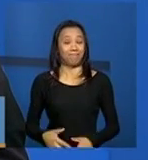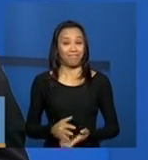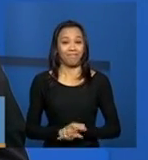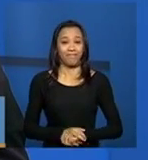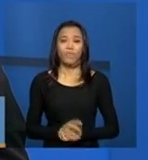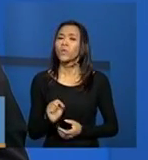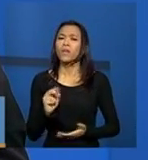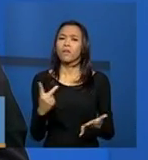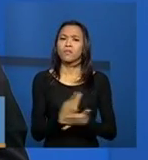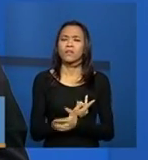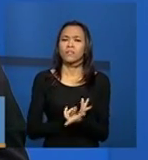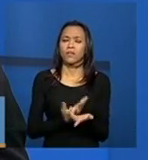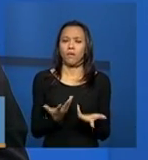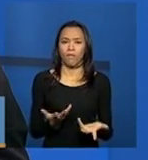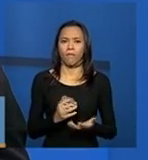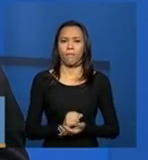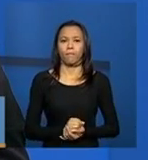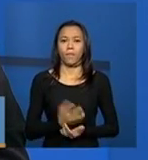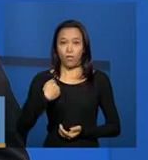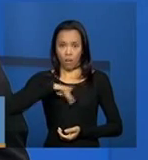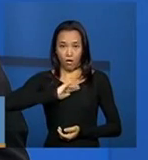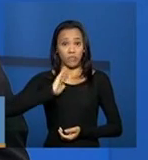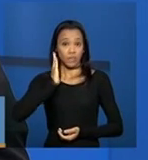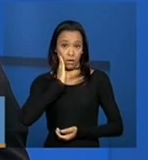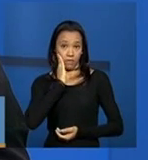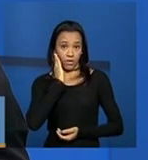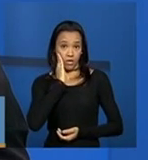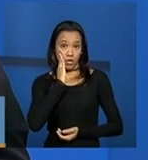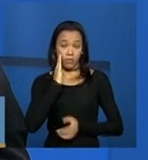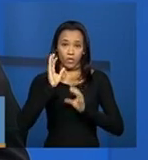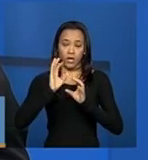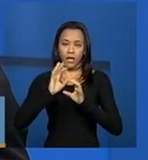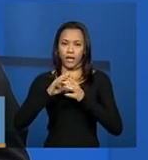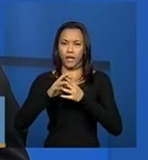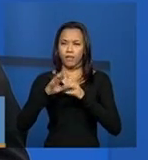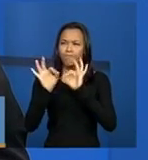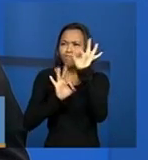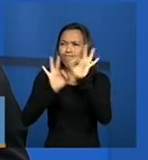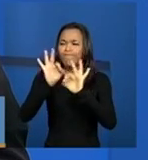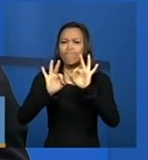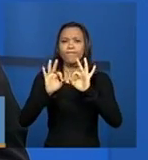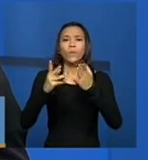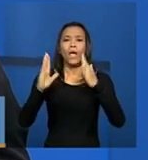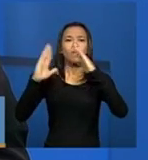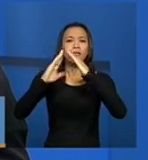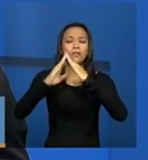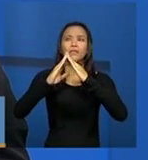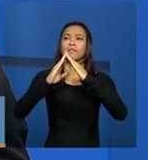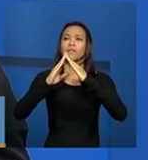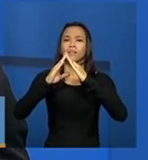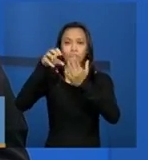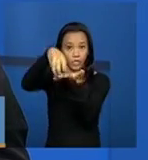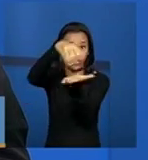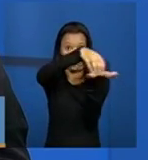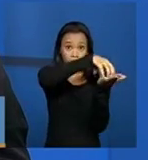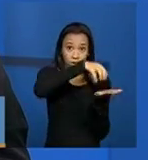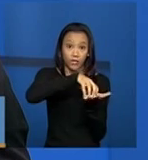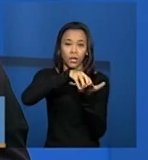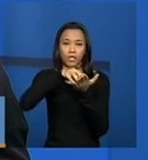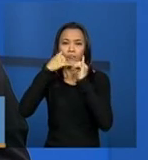acontece? A gente entende por estrutura, né? A gente tem a quantidade de itens que tem